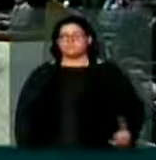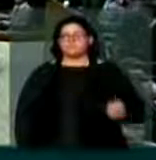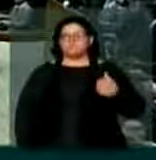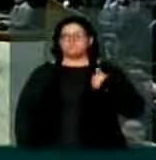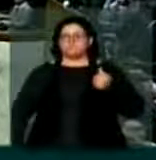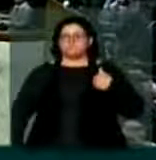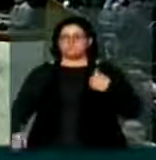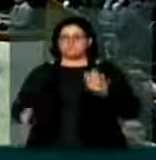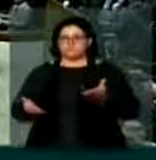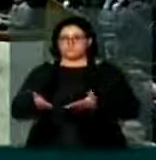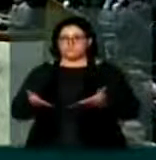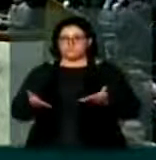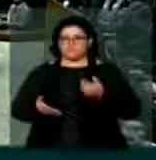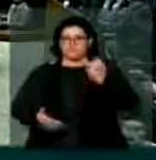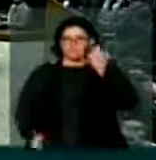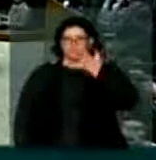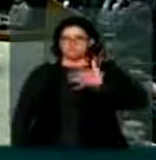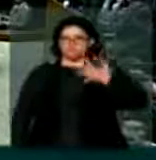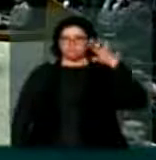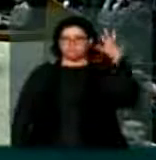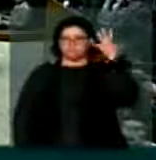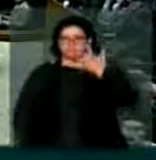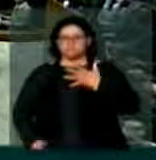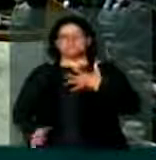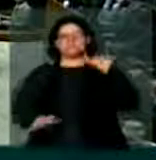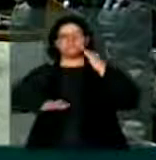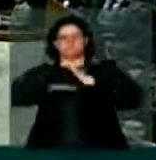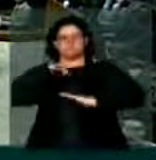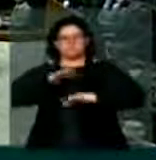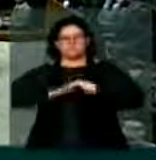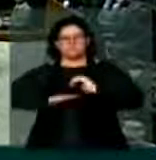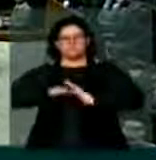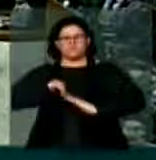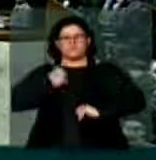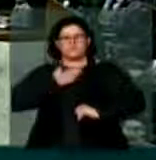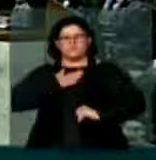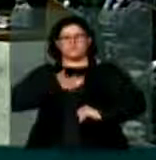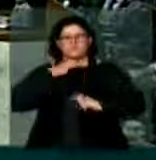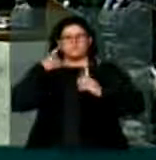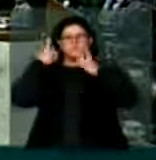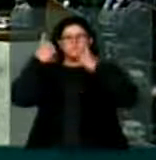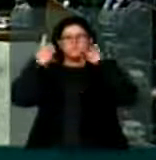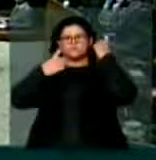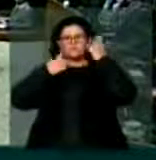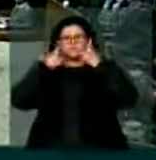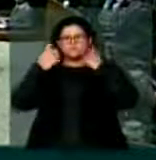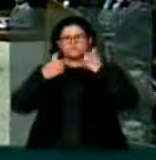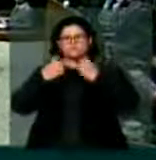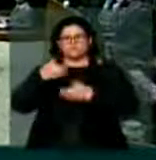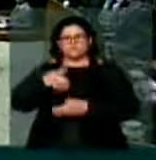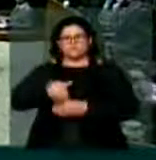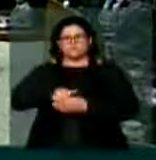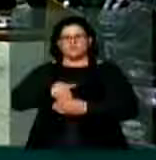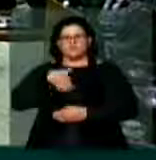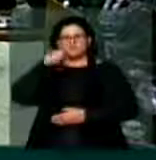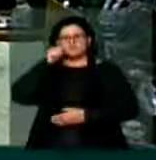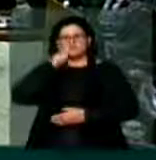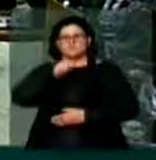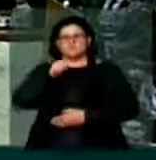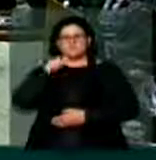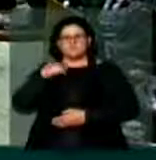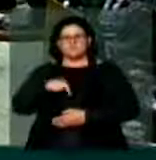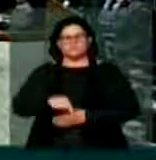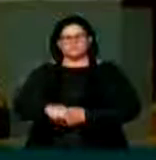eu estou encaminhando aqui um pronunciamento que trata da minha preocupação com a eleição de mulheres no